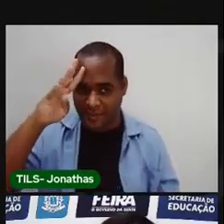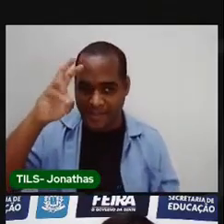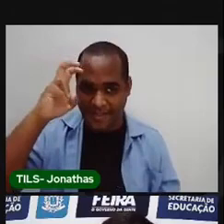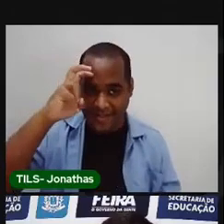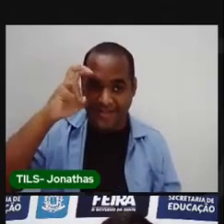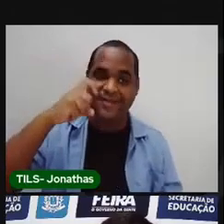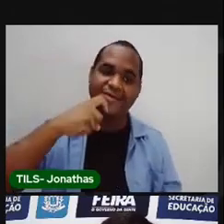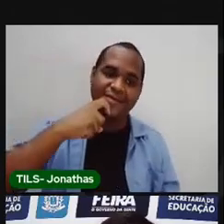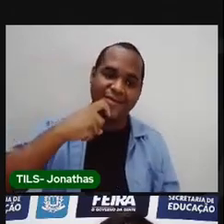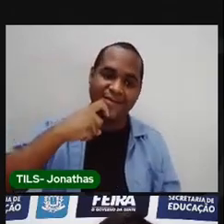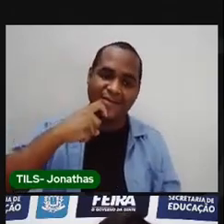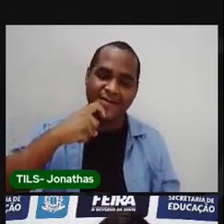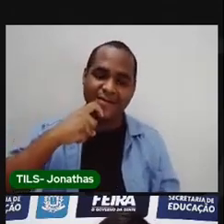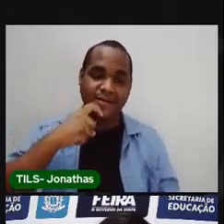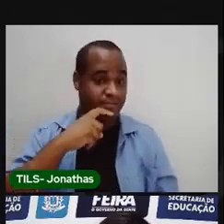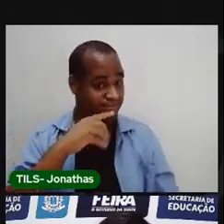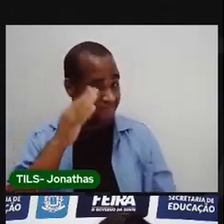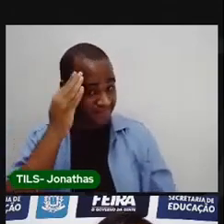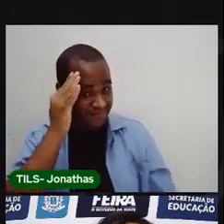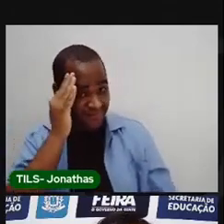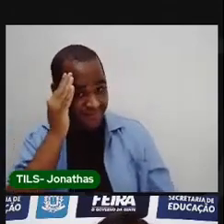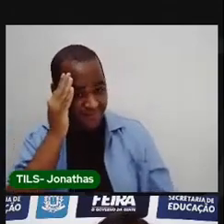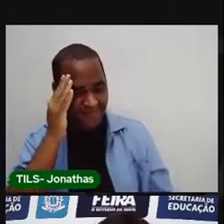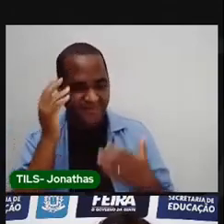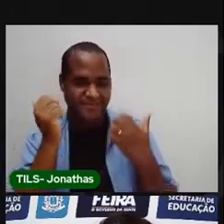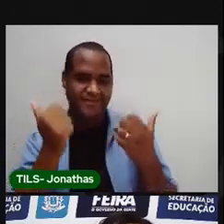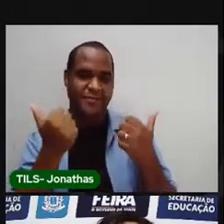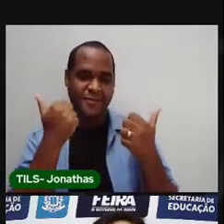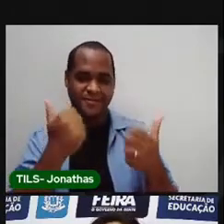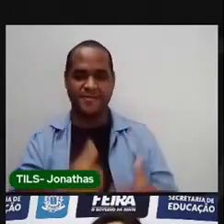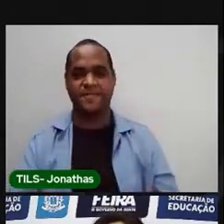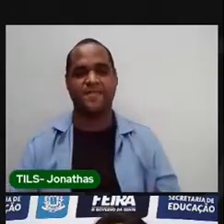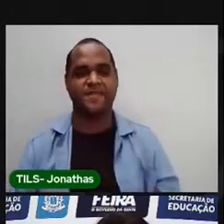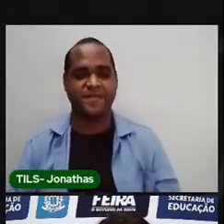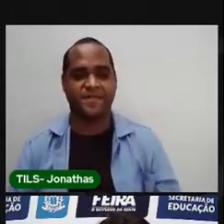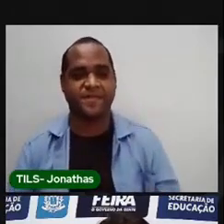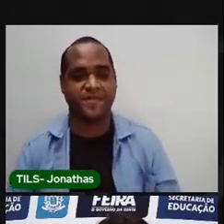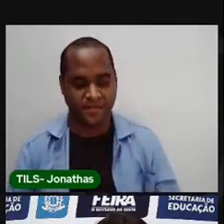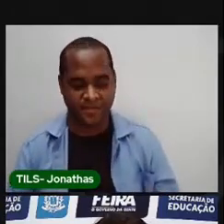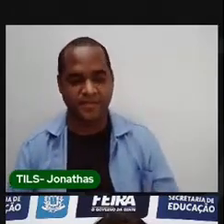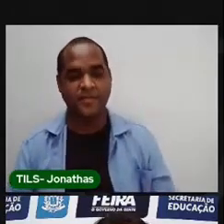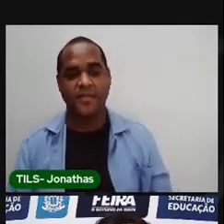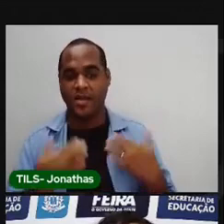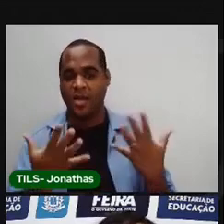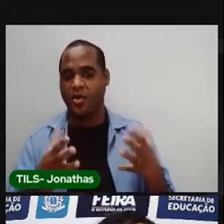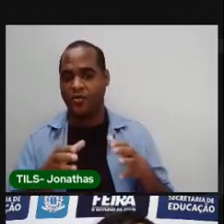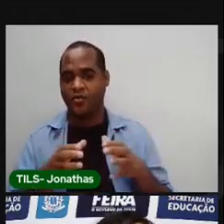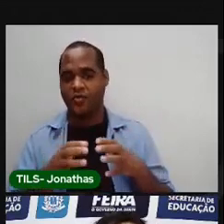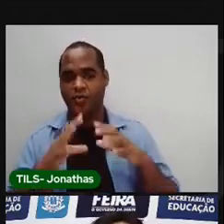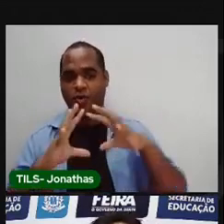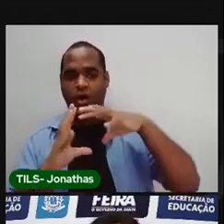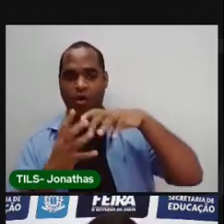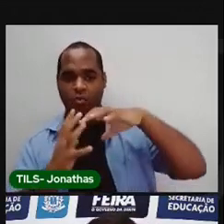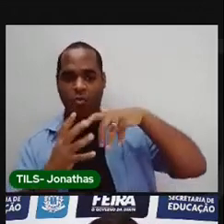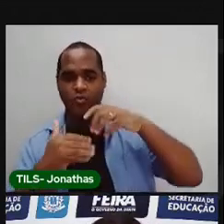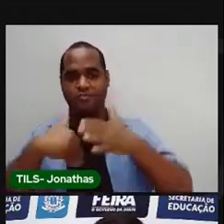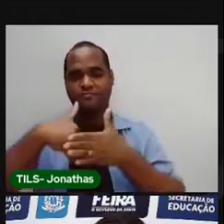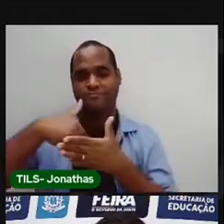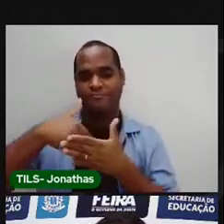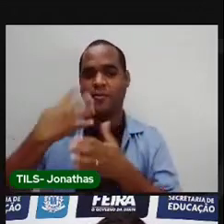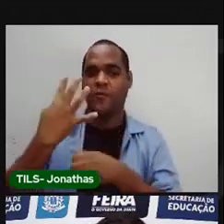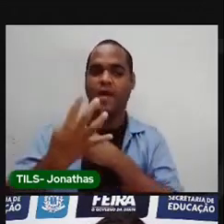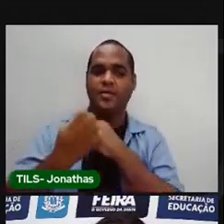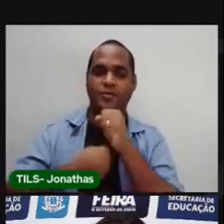quarta, quinta, sexta. Entendeu? Muito bem. A Copa do Mundo acontece de quatro em quatro